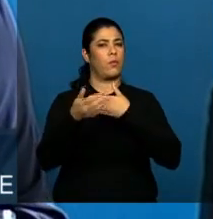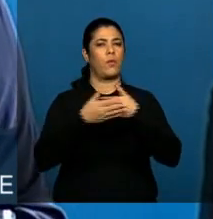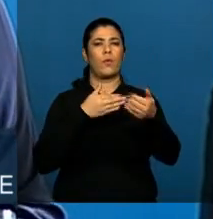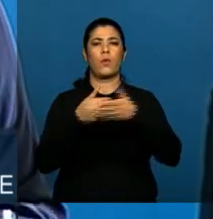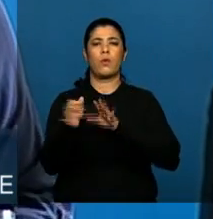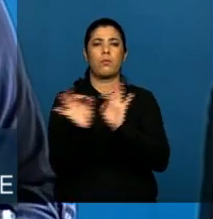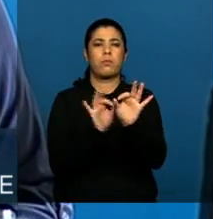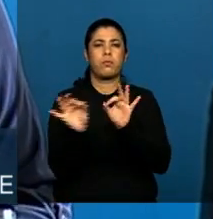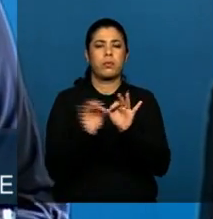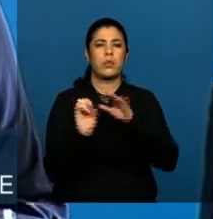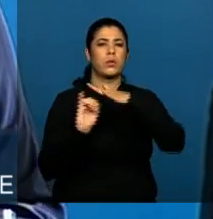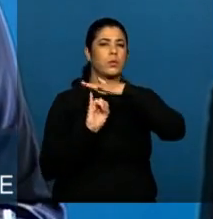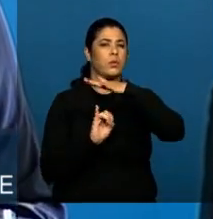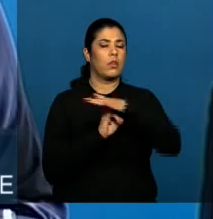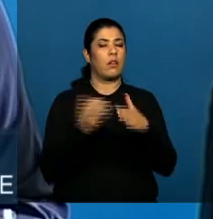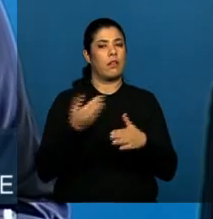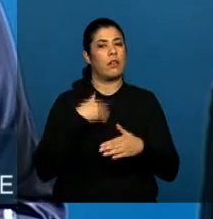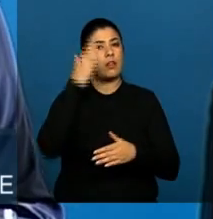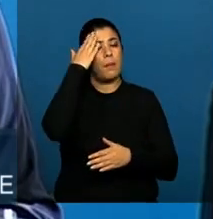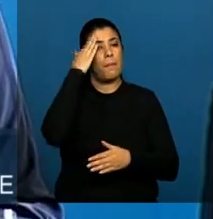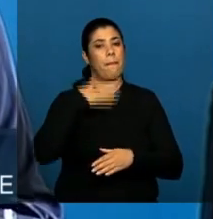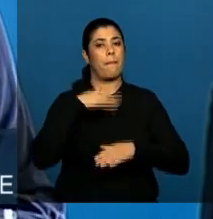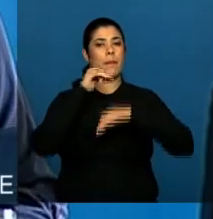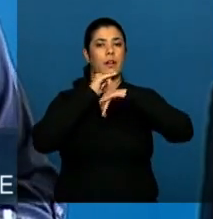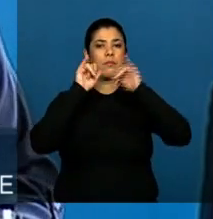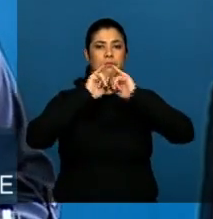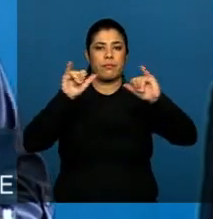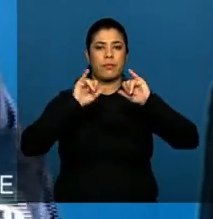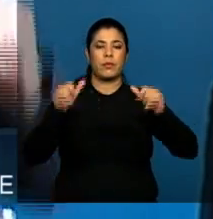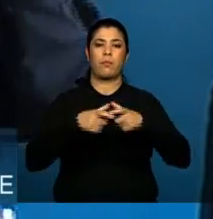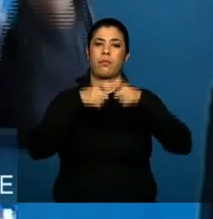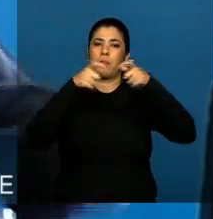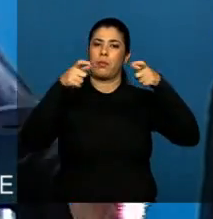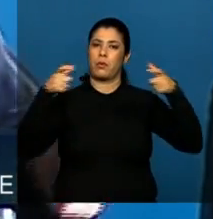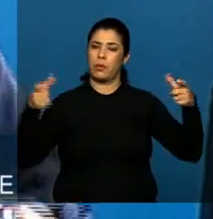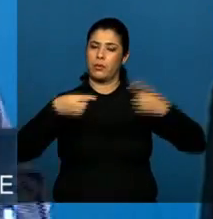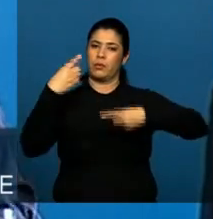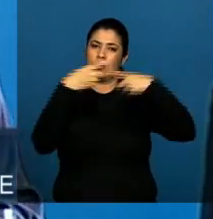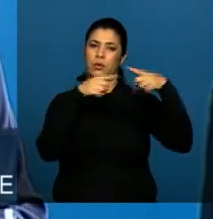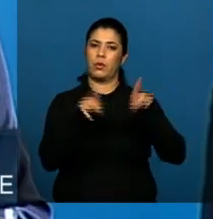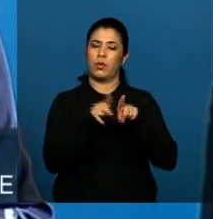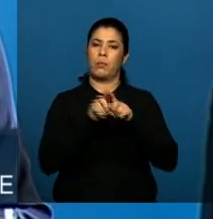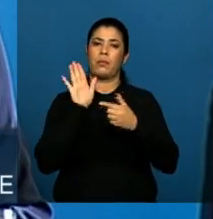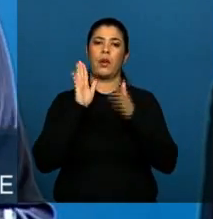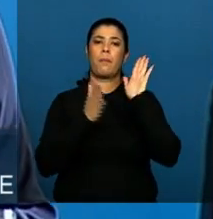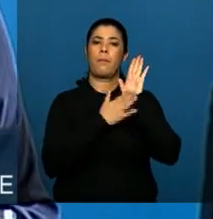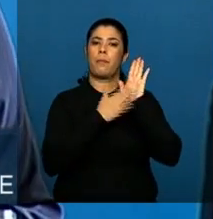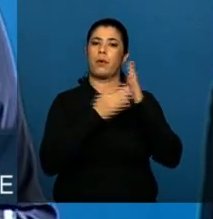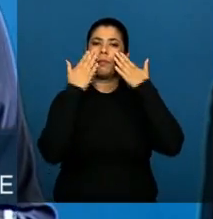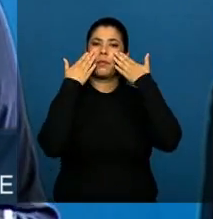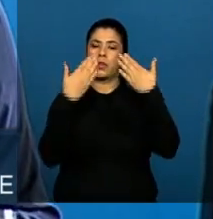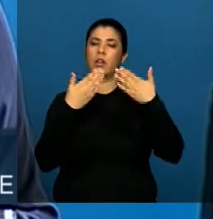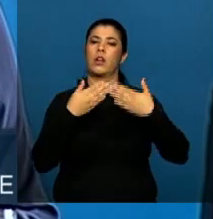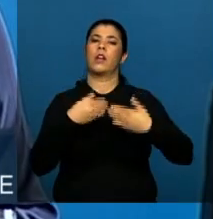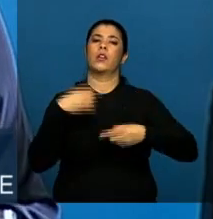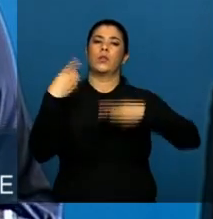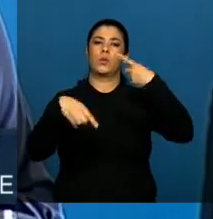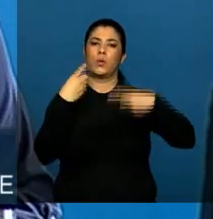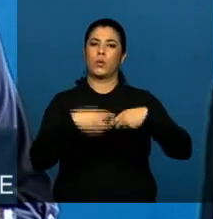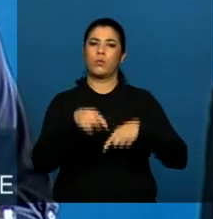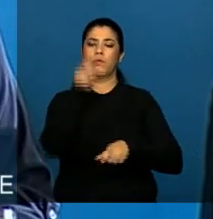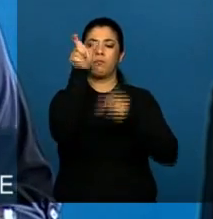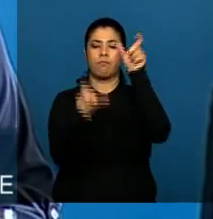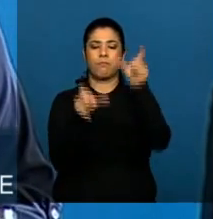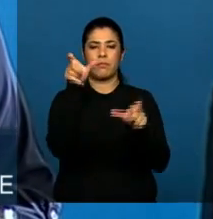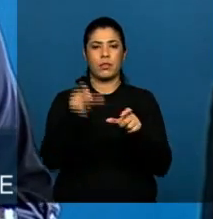que queira maiores informações, ampliar o debate, apresentar propostas e discutir pessoalmente com a equipe